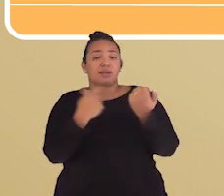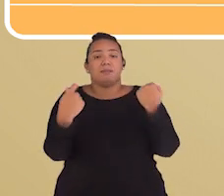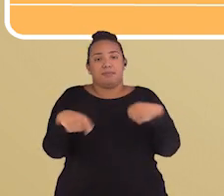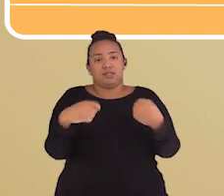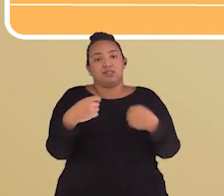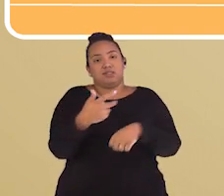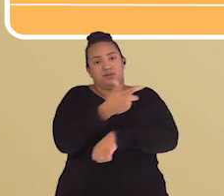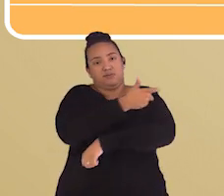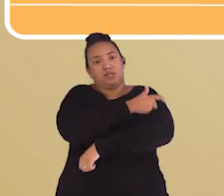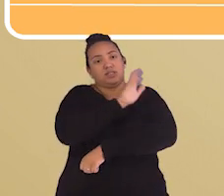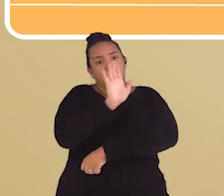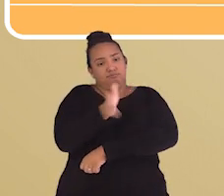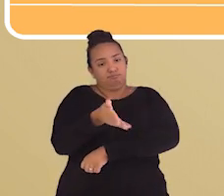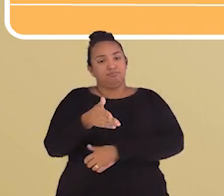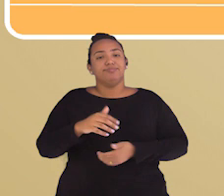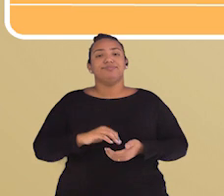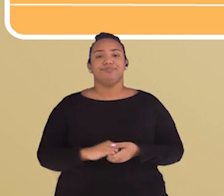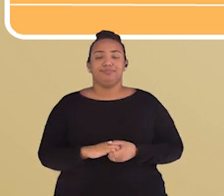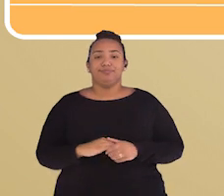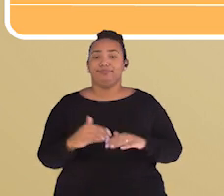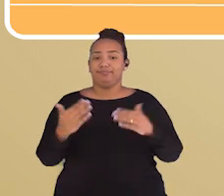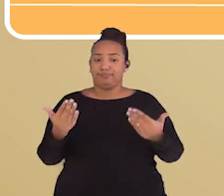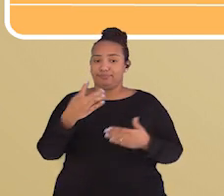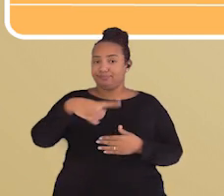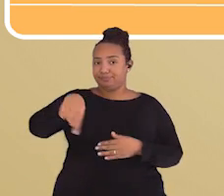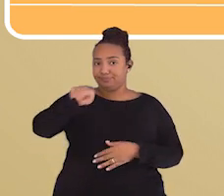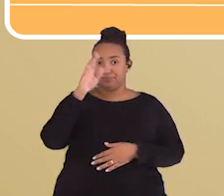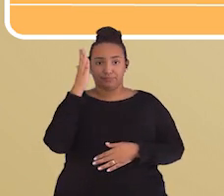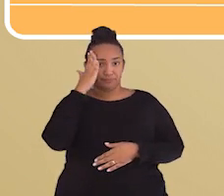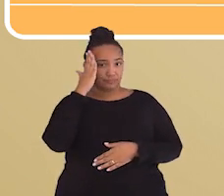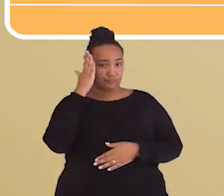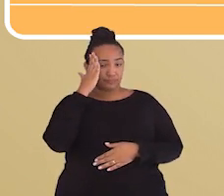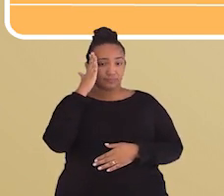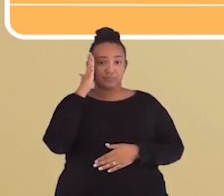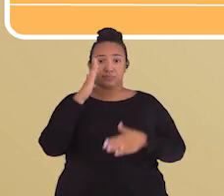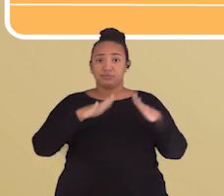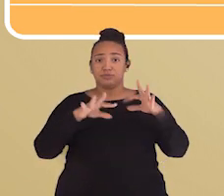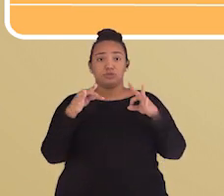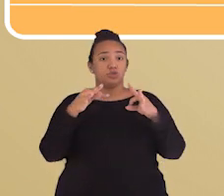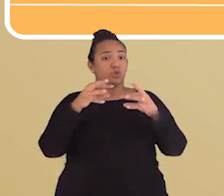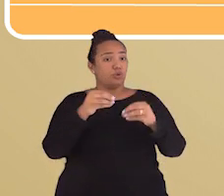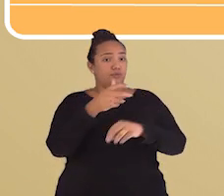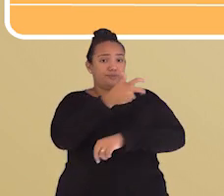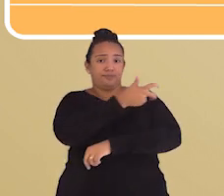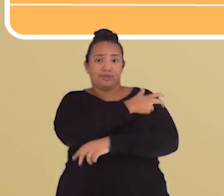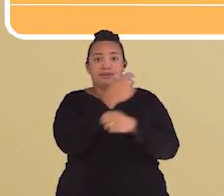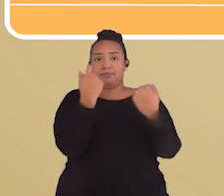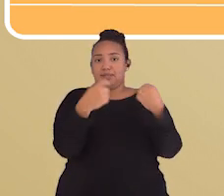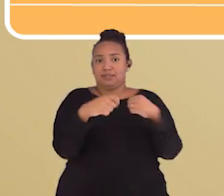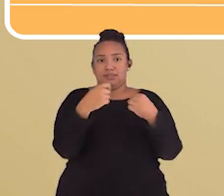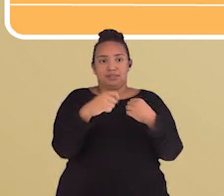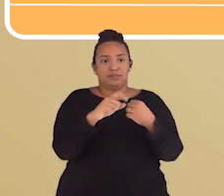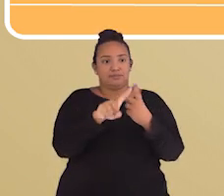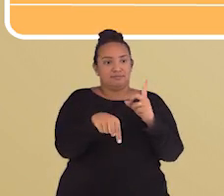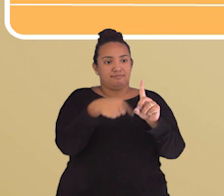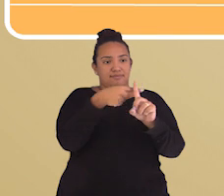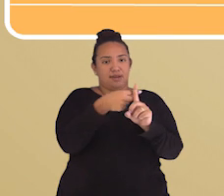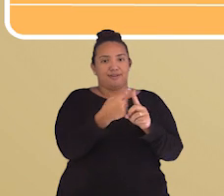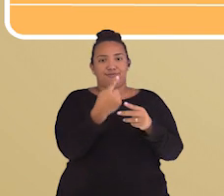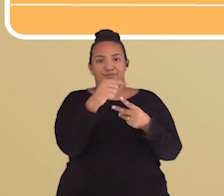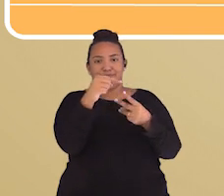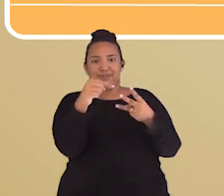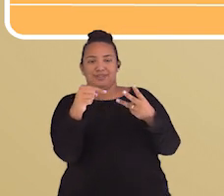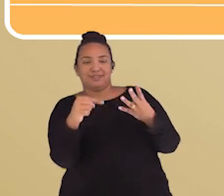a comprovação das vacinas tenham sua proteção assegurada. Como sabemos, nem todas as vacinas precisam ser